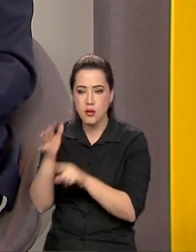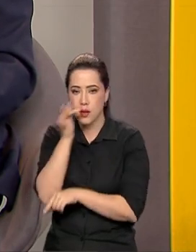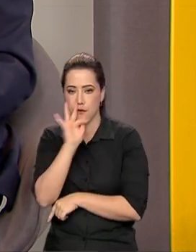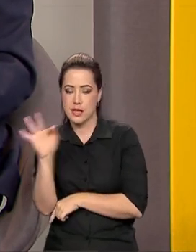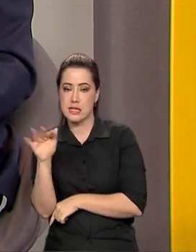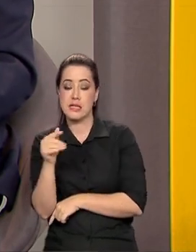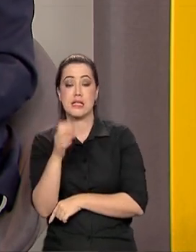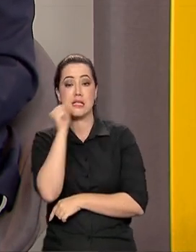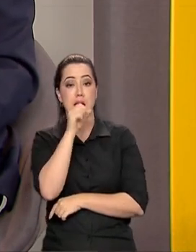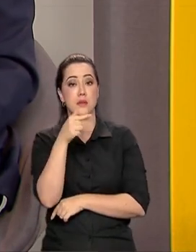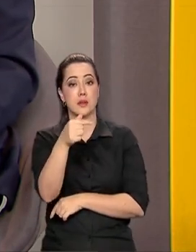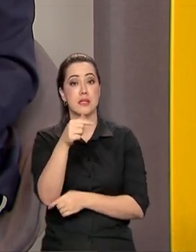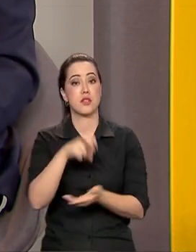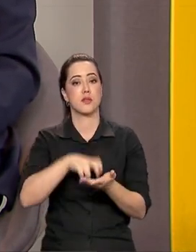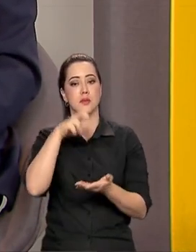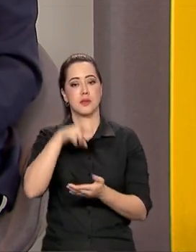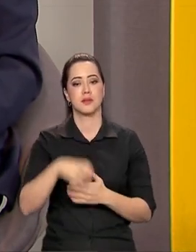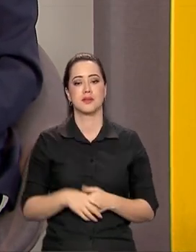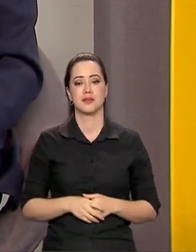7 horas da manhã.